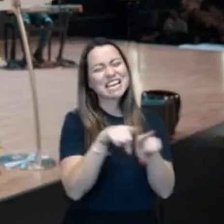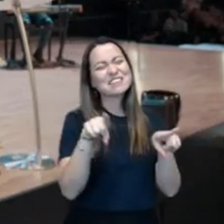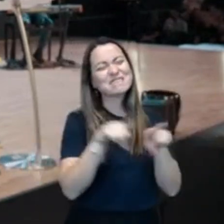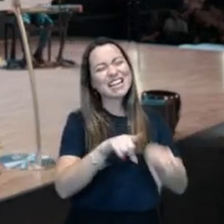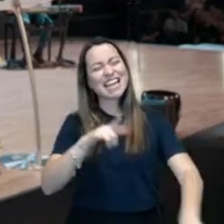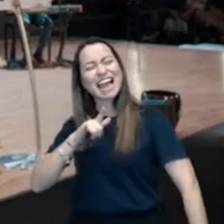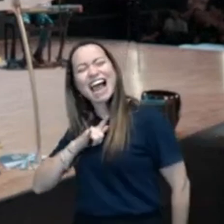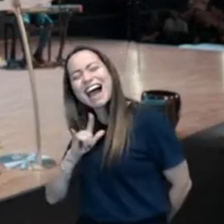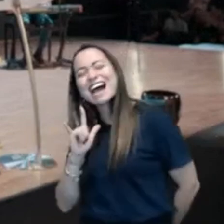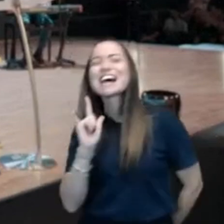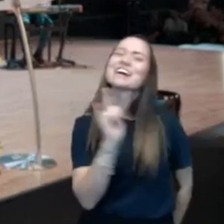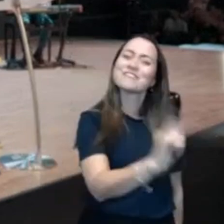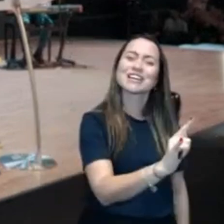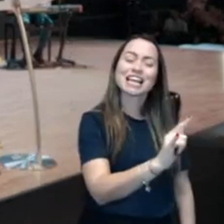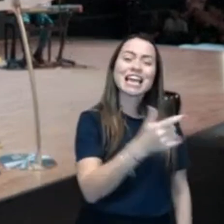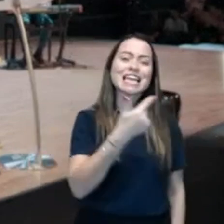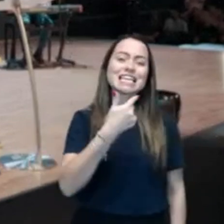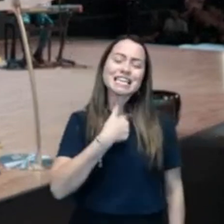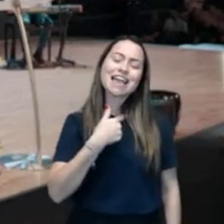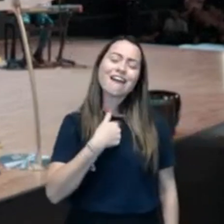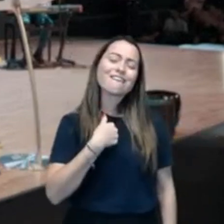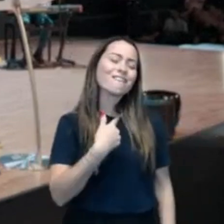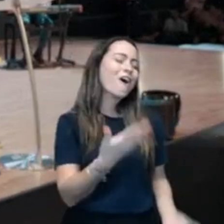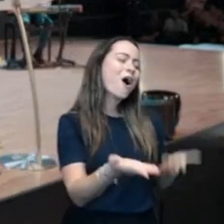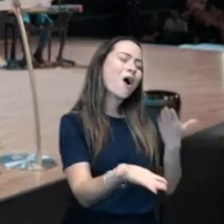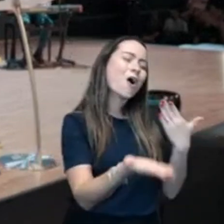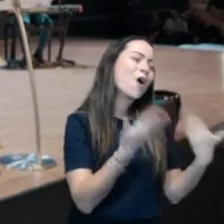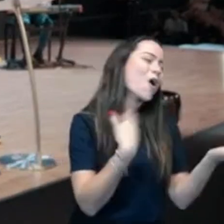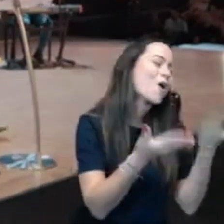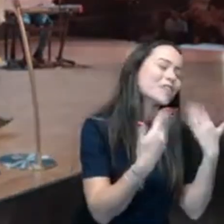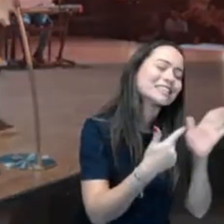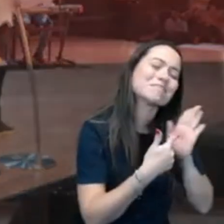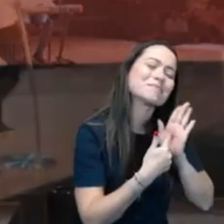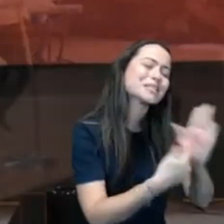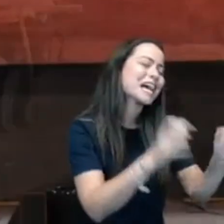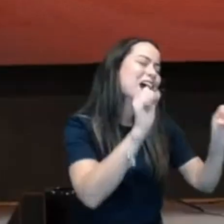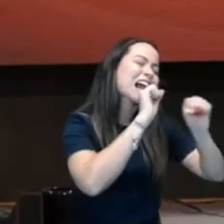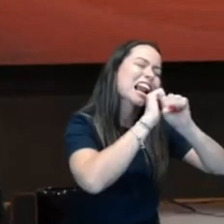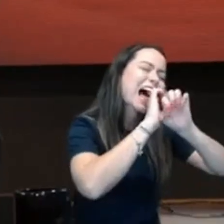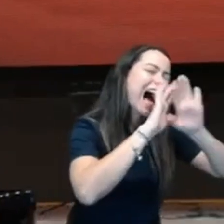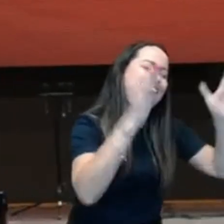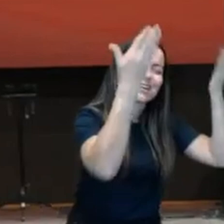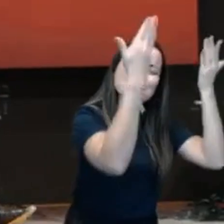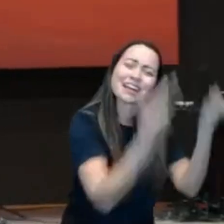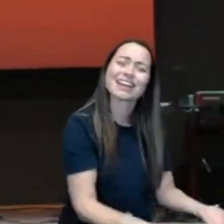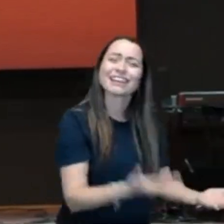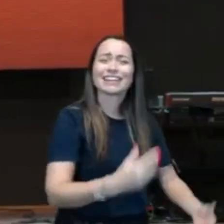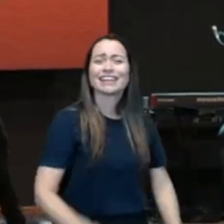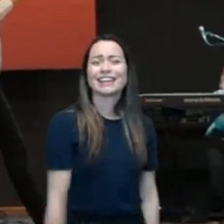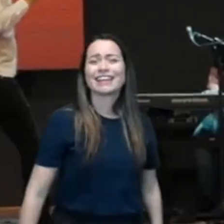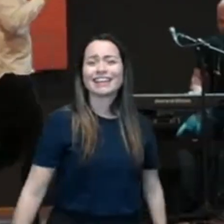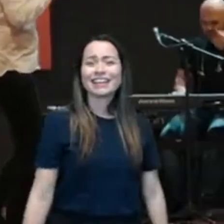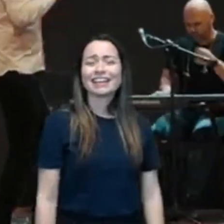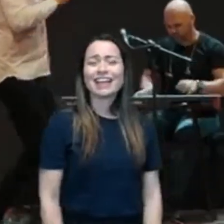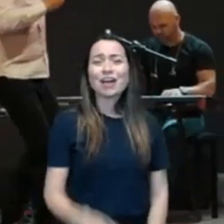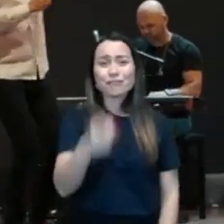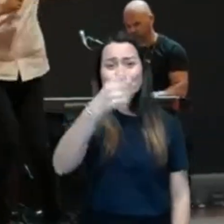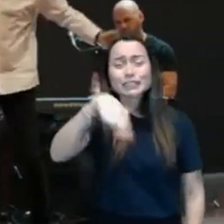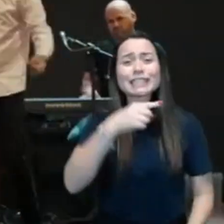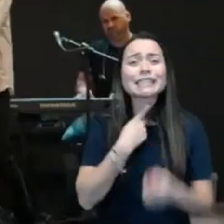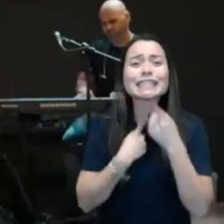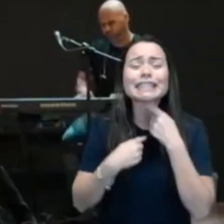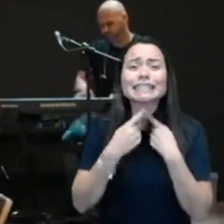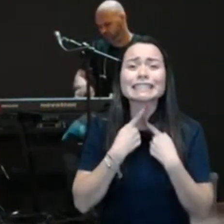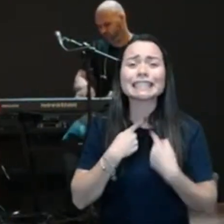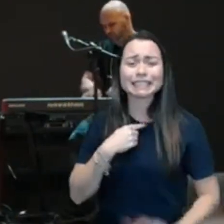Quem deseja a revelação de Jesus sobre o seu coração? Quem deseja ter mais revelação de quem Deus é para o seu coração?